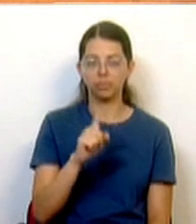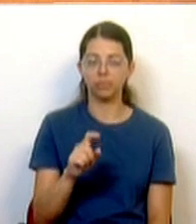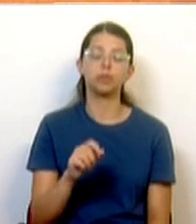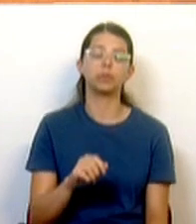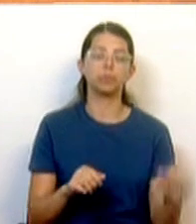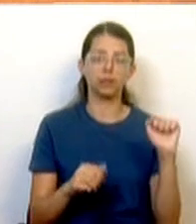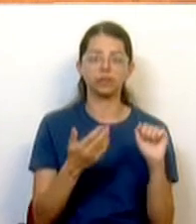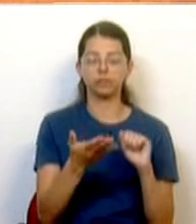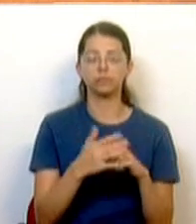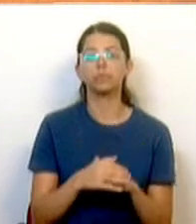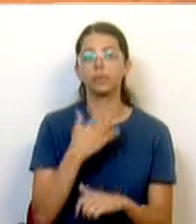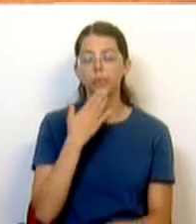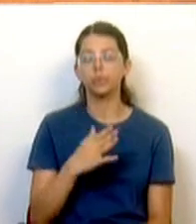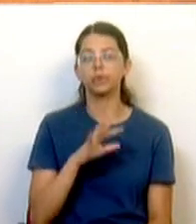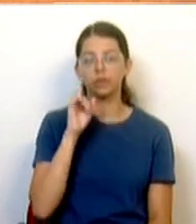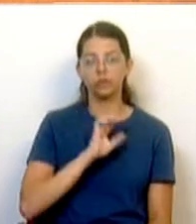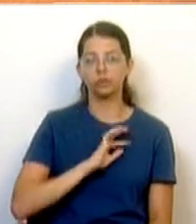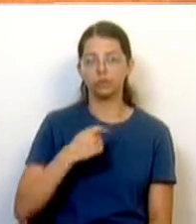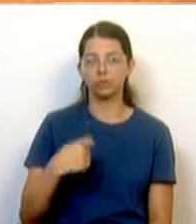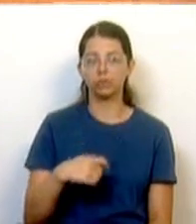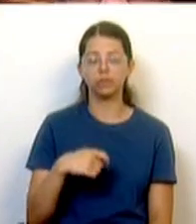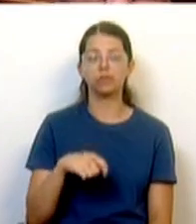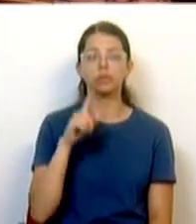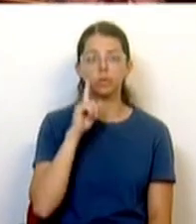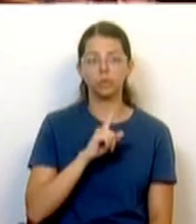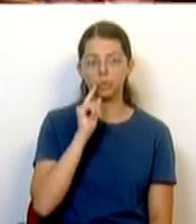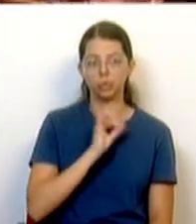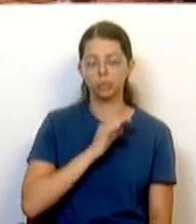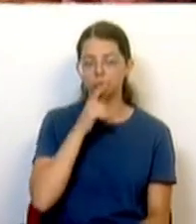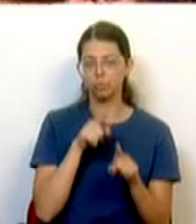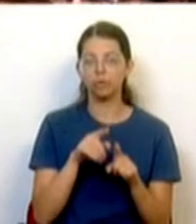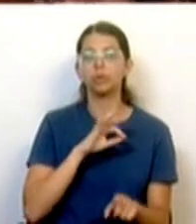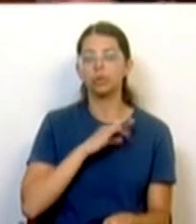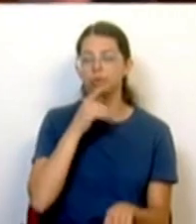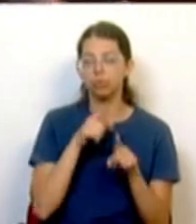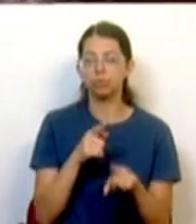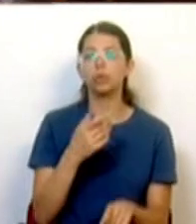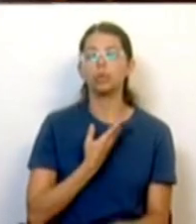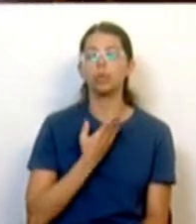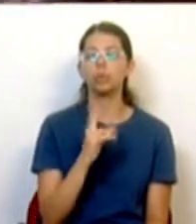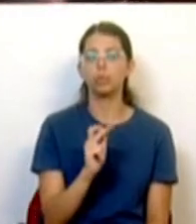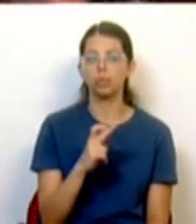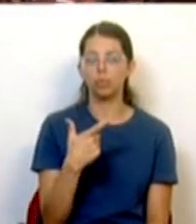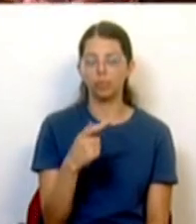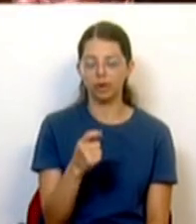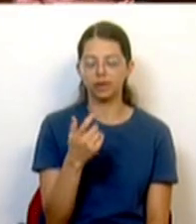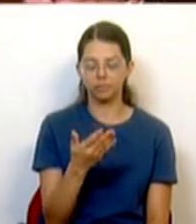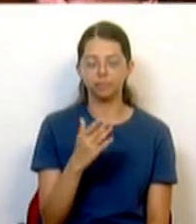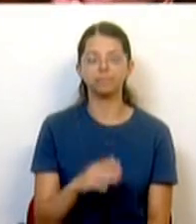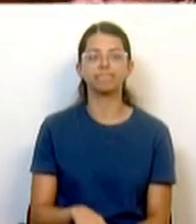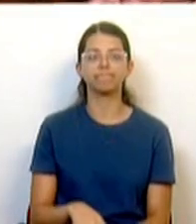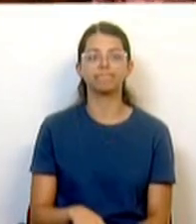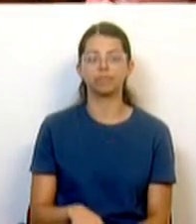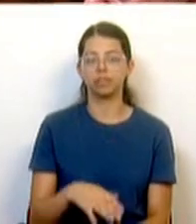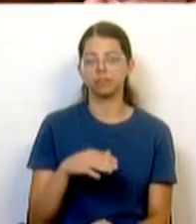Muito obrigado, Sra. Presidente, Sras. e Srs. Deputados. Sr. Deputado Duarte Alves, deixe-me iniciar